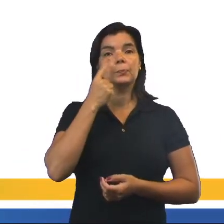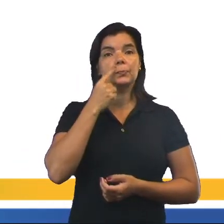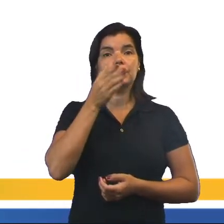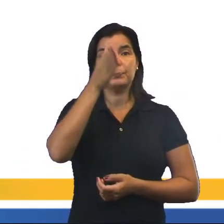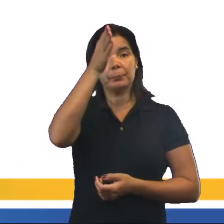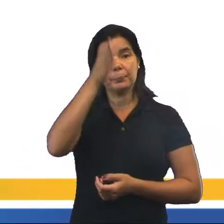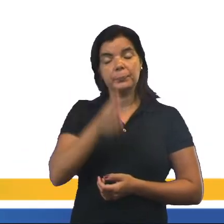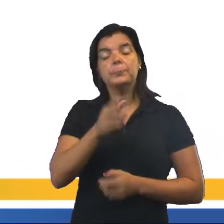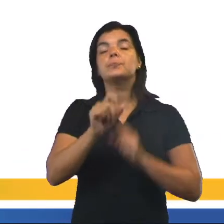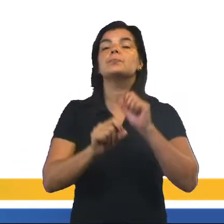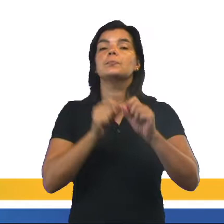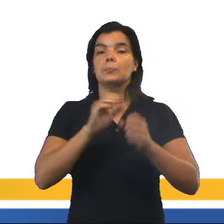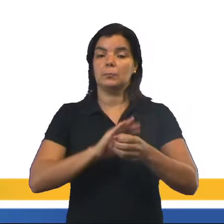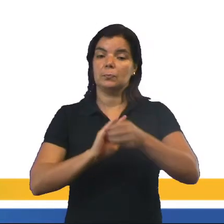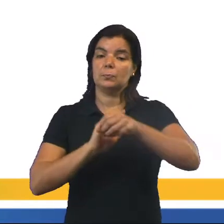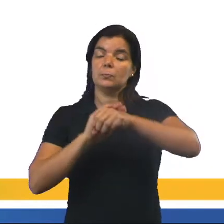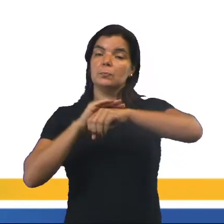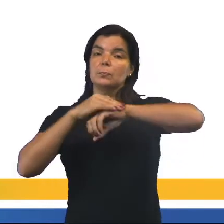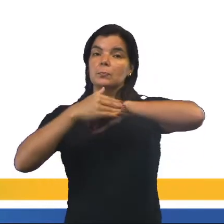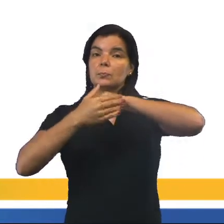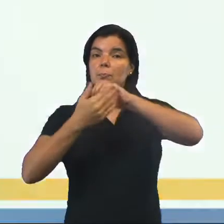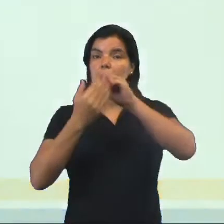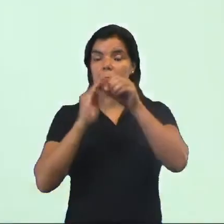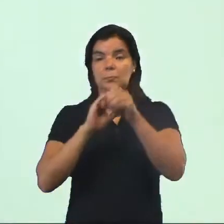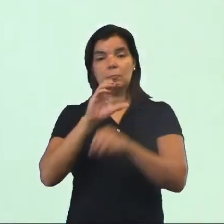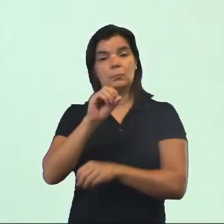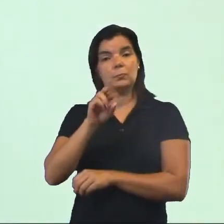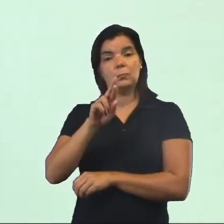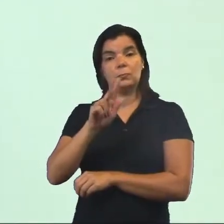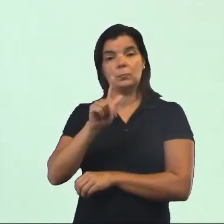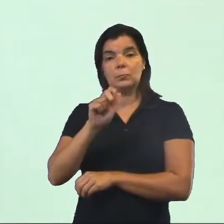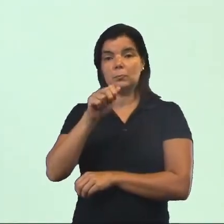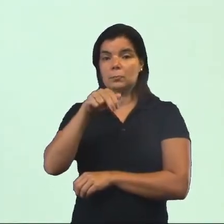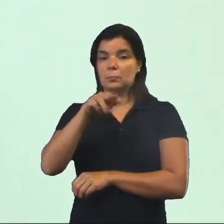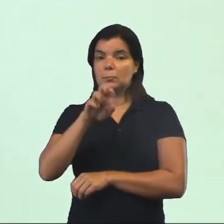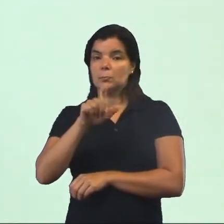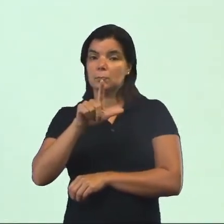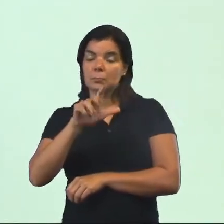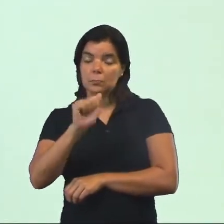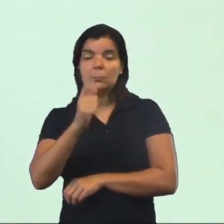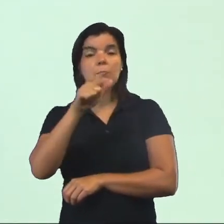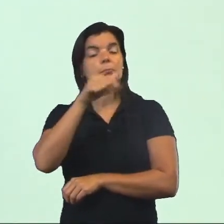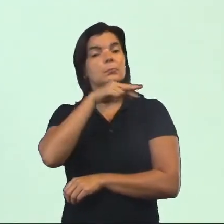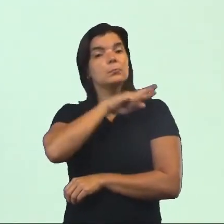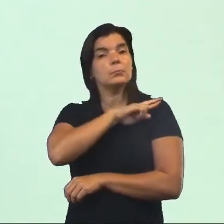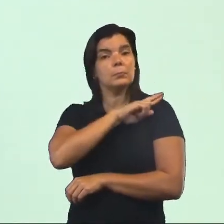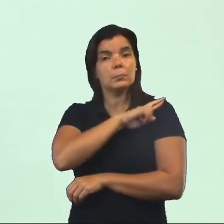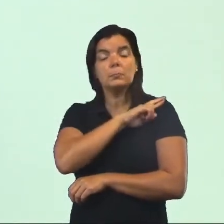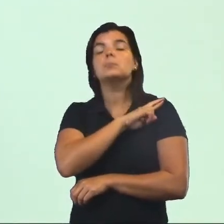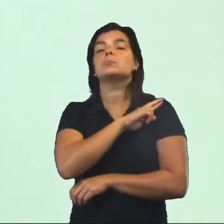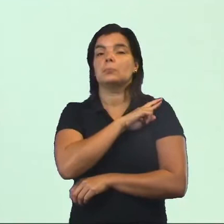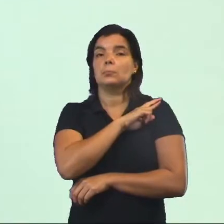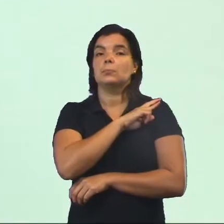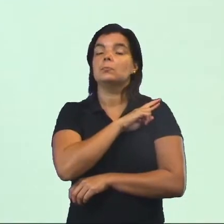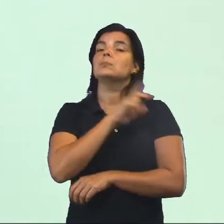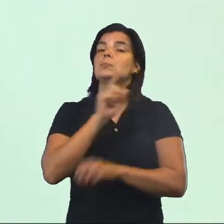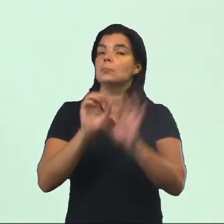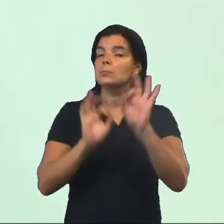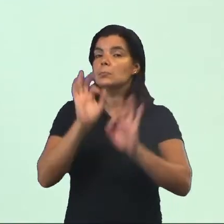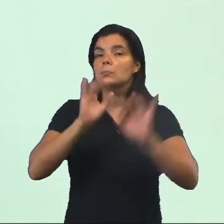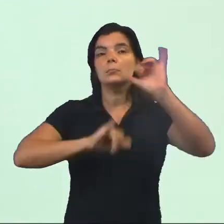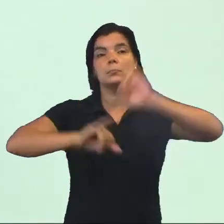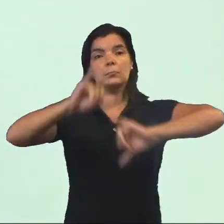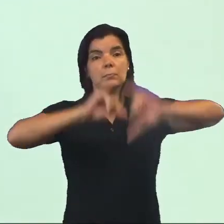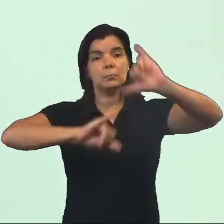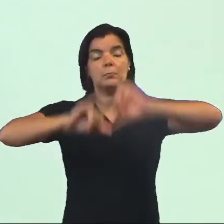meiozinho dessa reação química, é a organela que é responsável por realizar essas reações químicas,